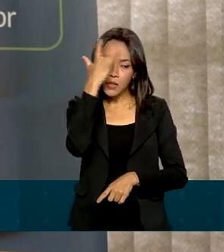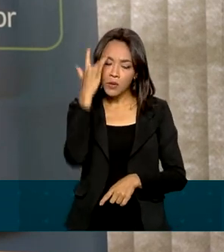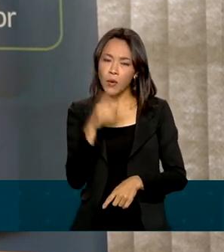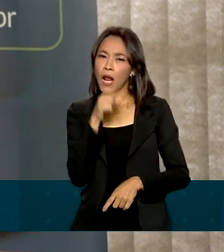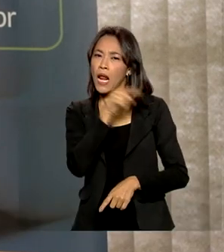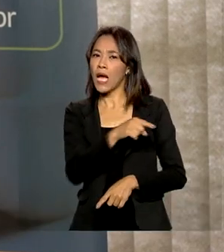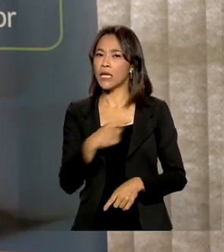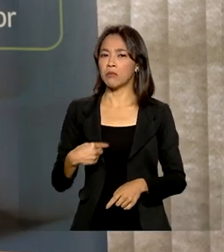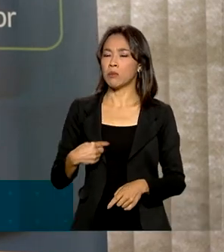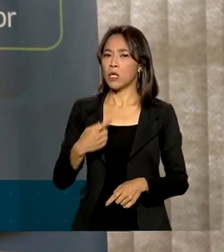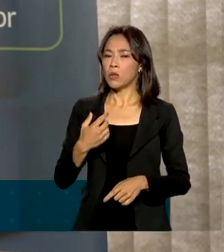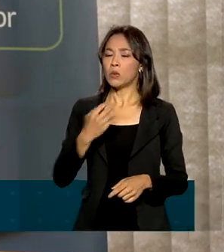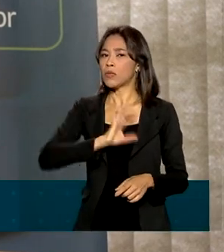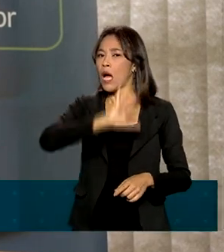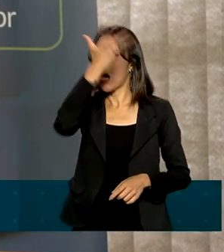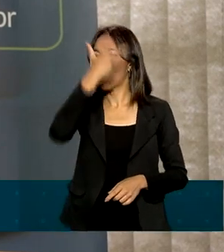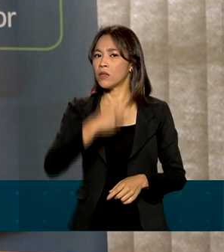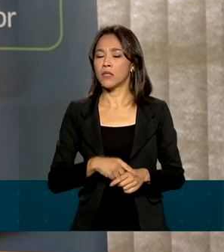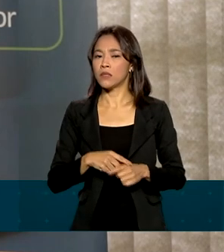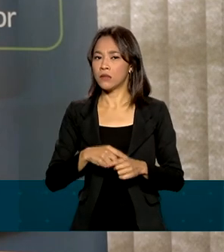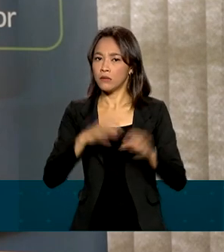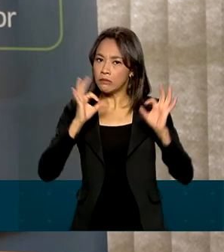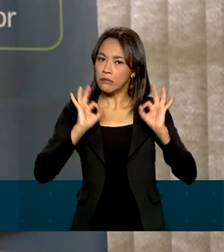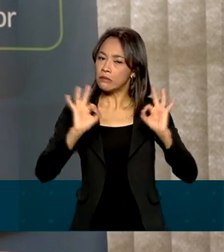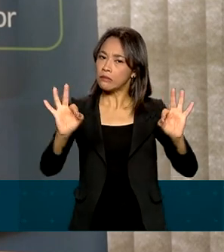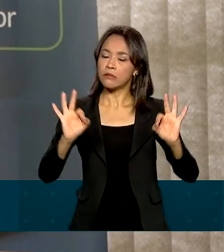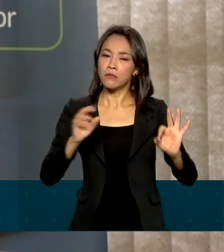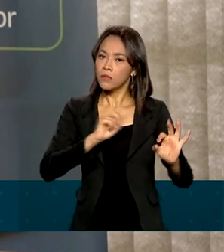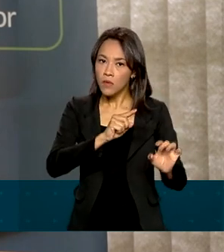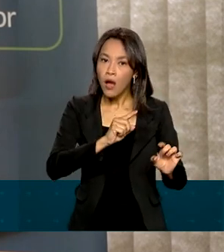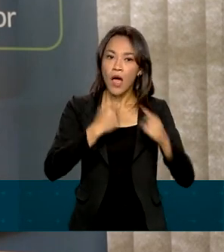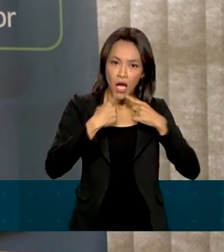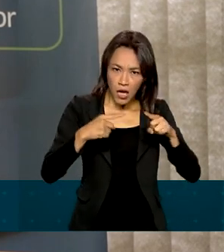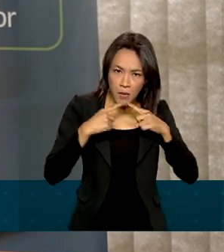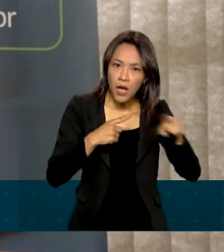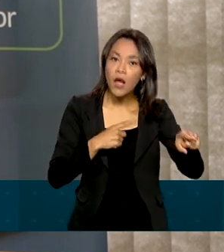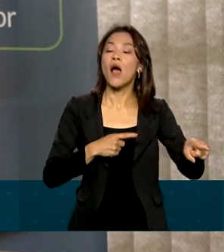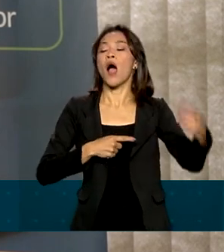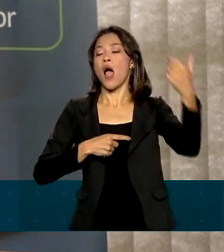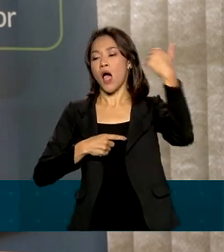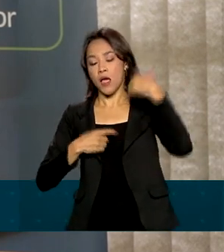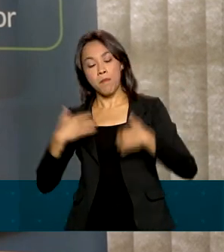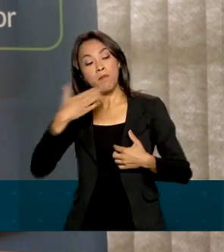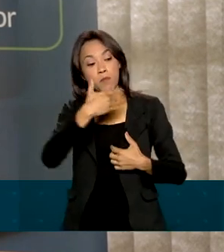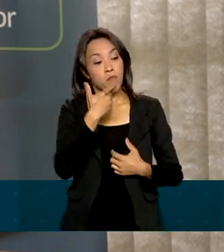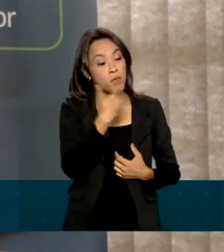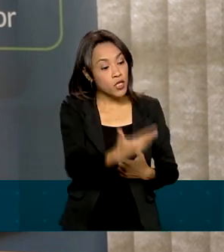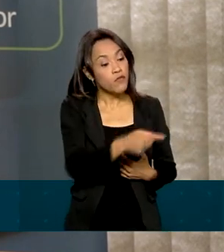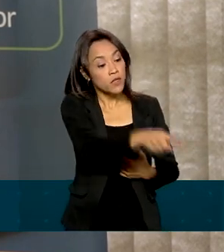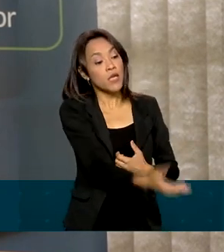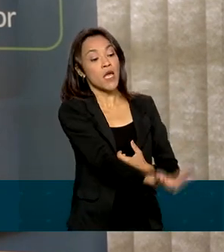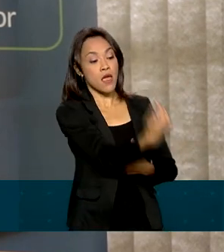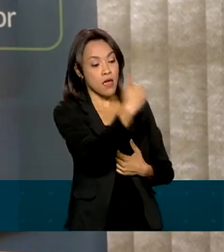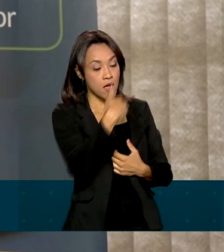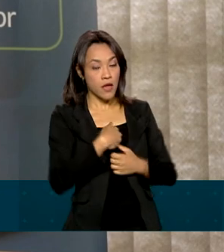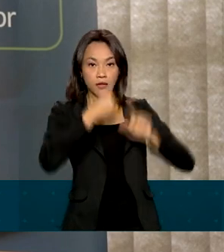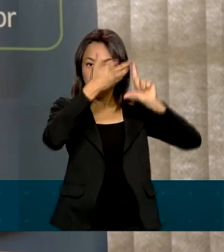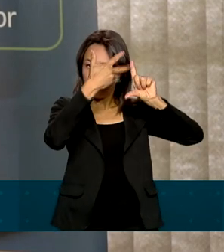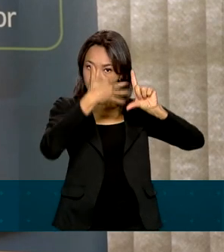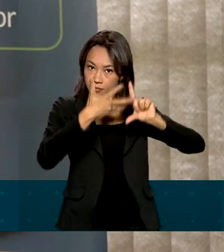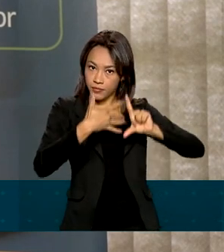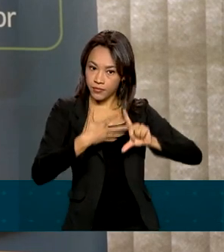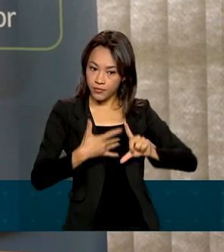ponta isso não tenha ocorrido da forma adequada, nós solicitamos também que ele entre na nossa plataforma, que é o